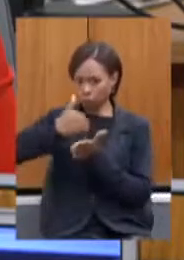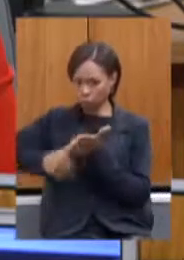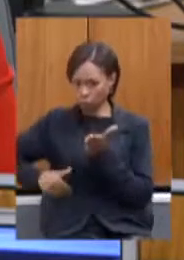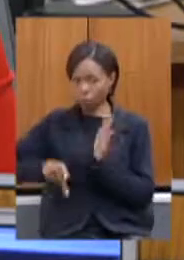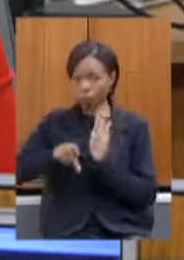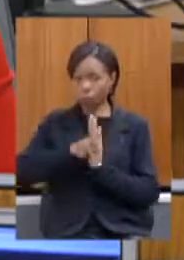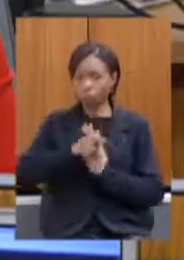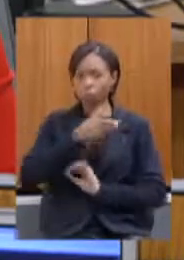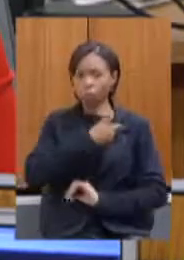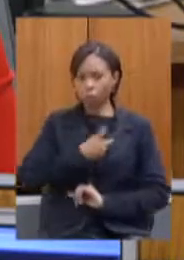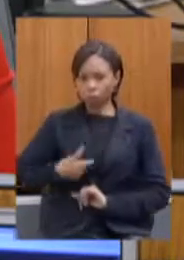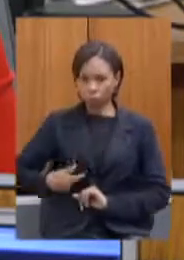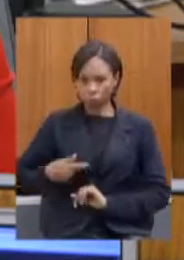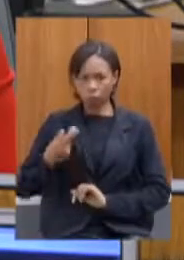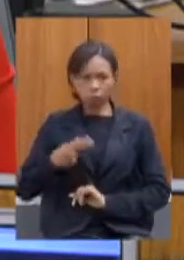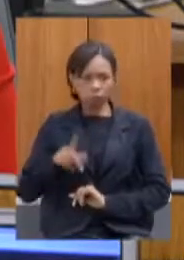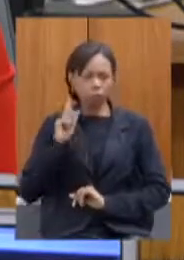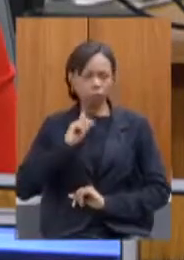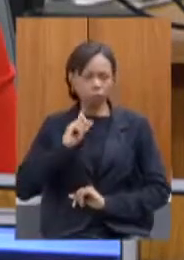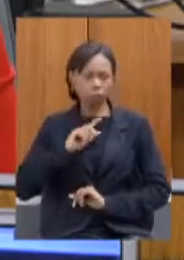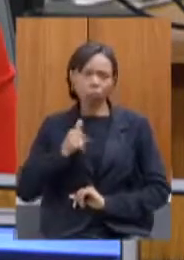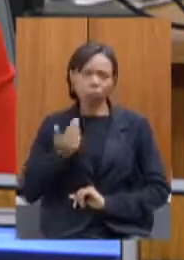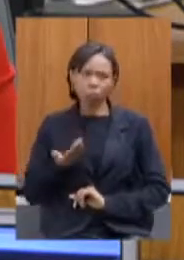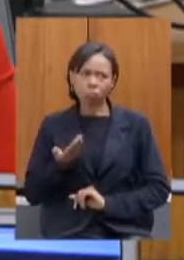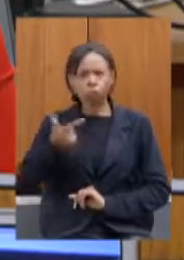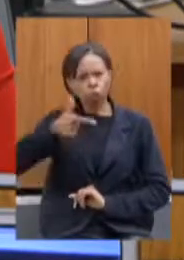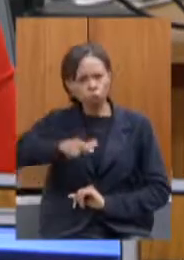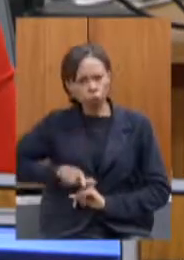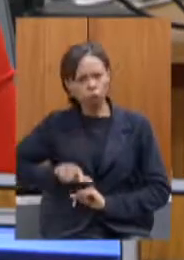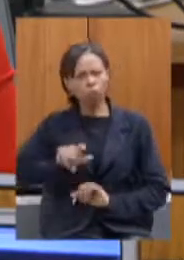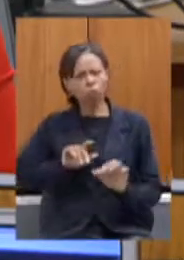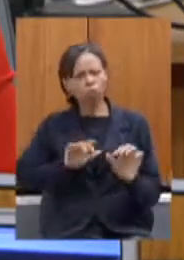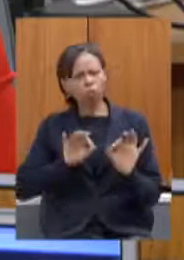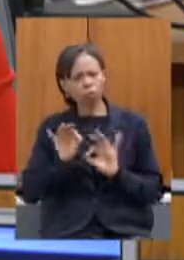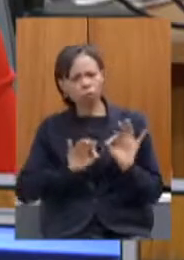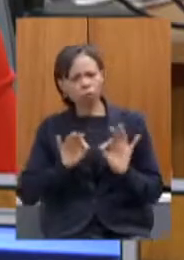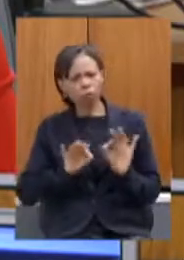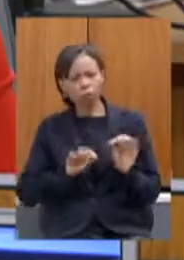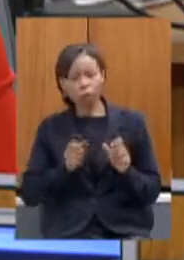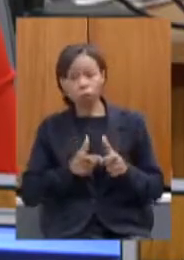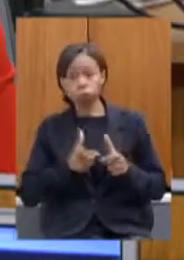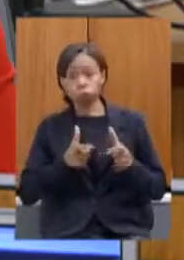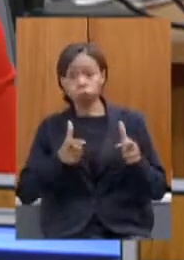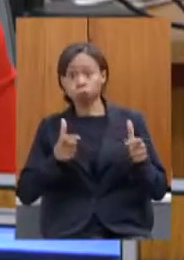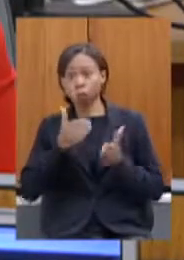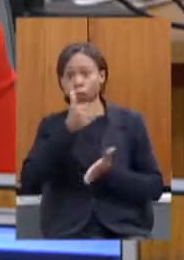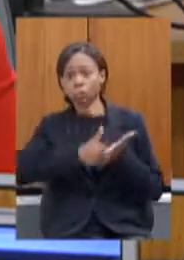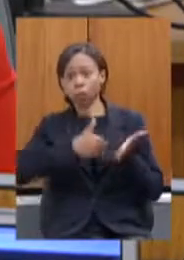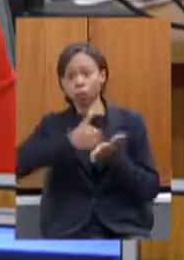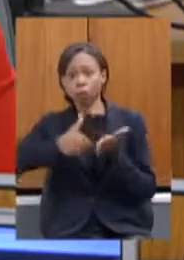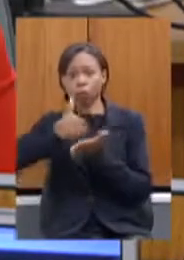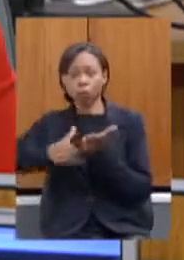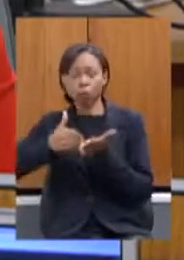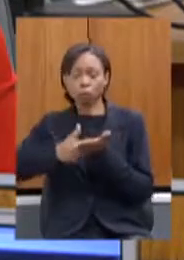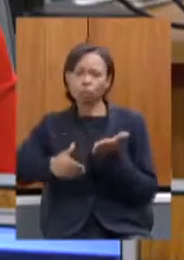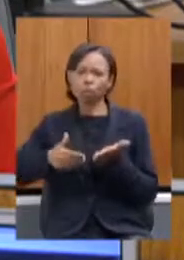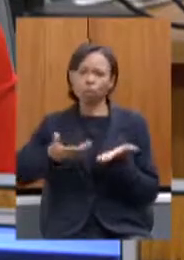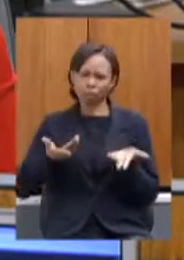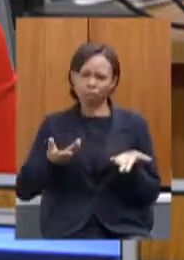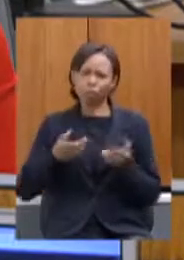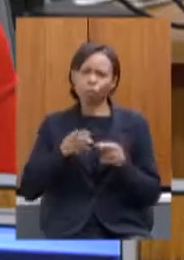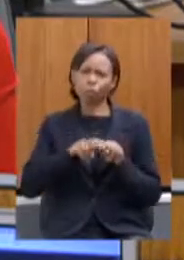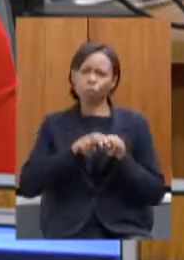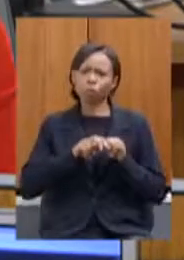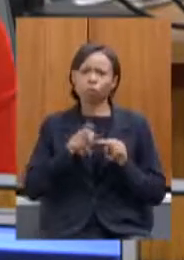não está na hora de rever esse volume enorme de isenções diante das questões financeiras que